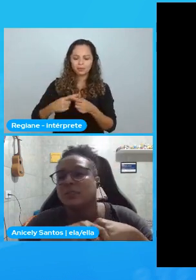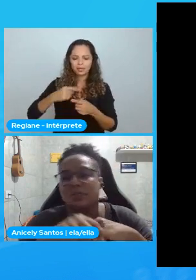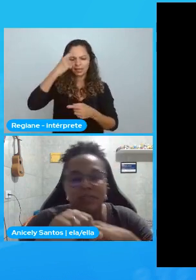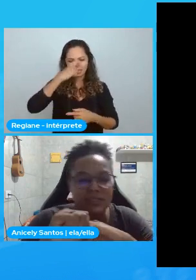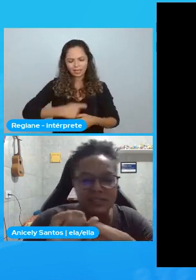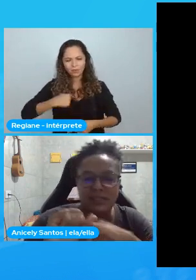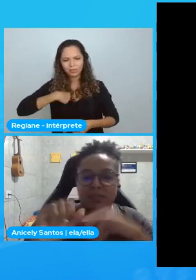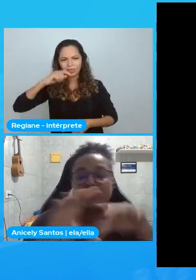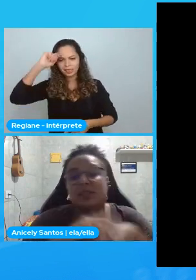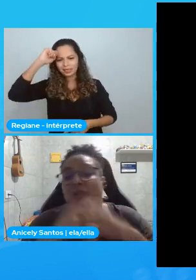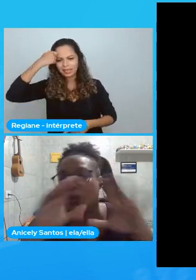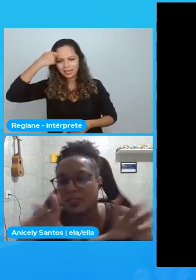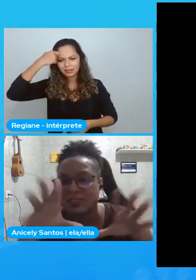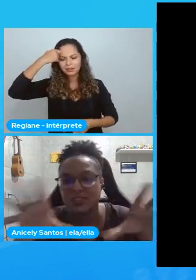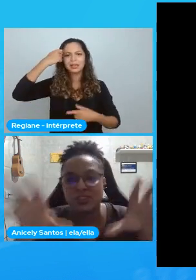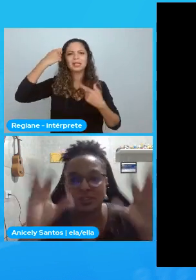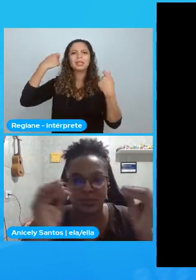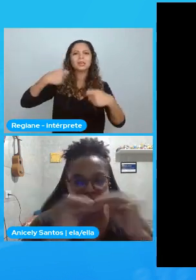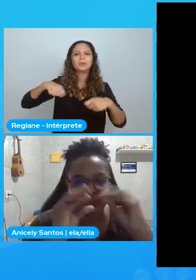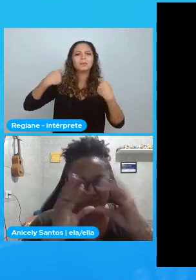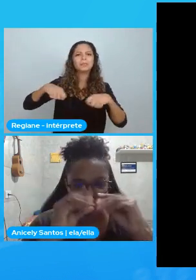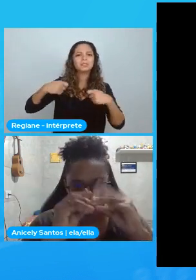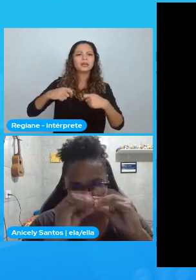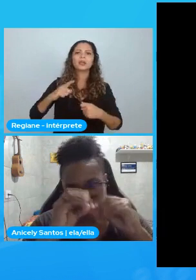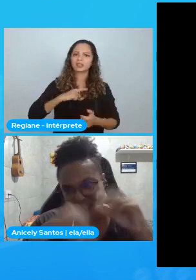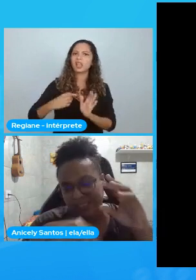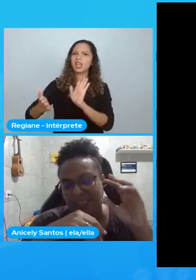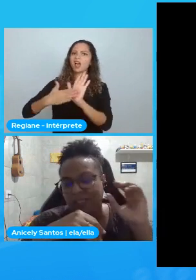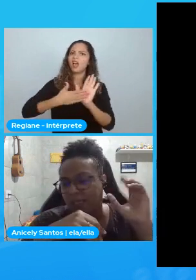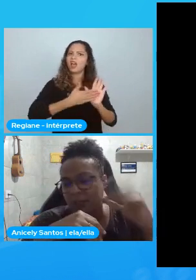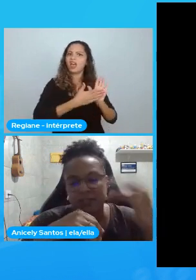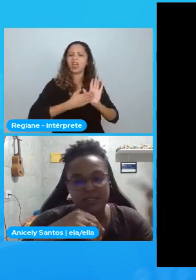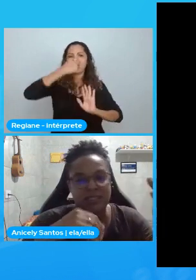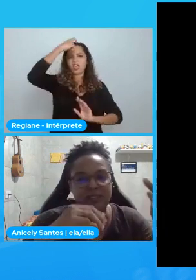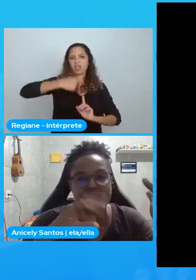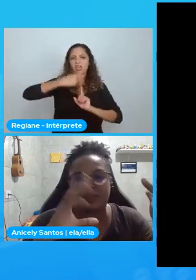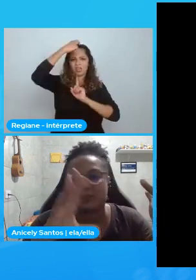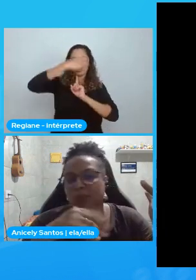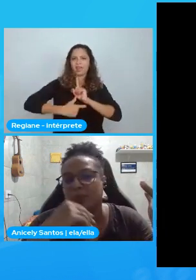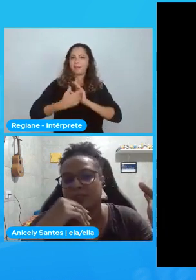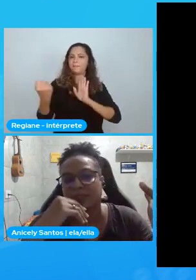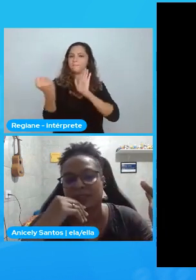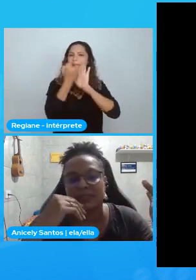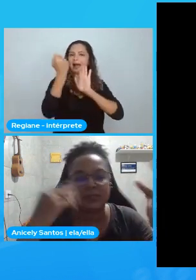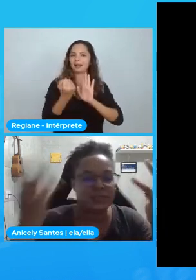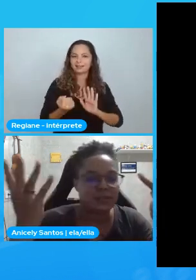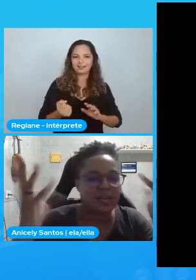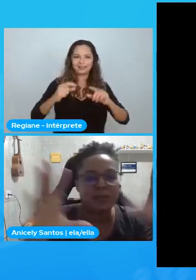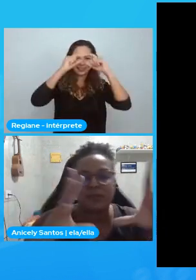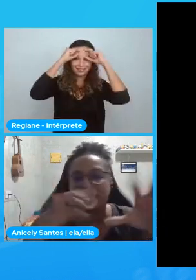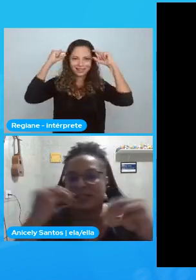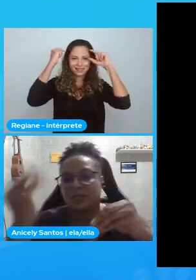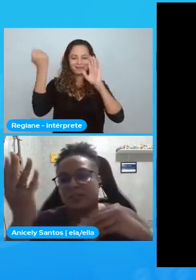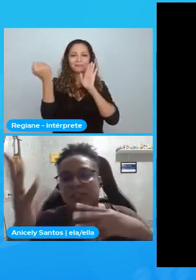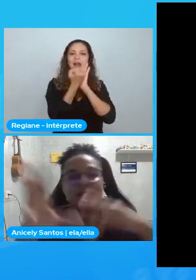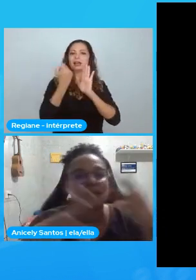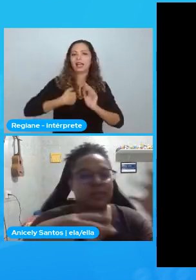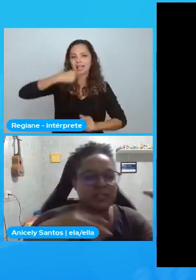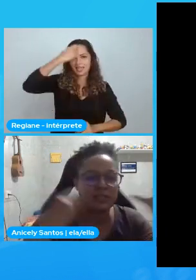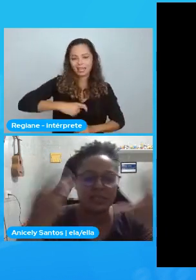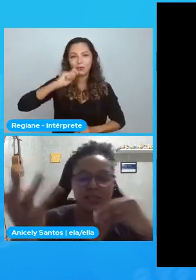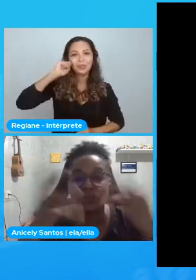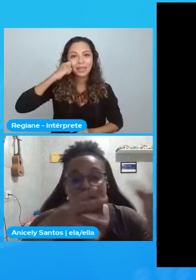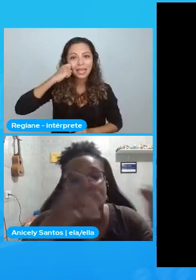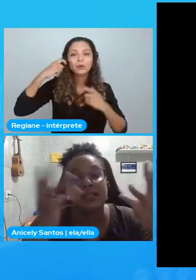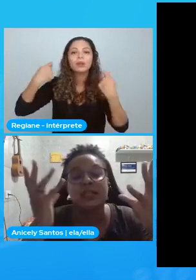Você tem que ser uma pessoa. tem que saber. Cobranças somadas com estereótipo ali. É. Porque você é negro. Você tem que ser uma pessoa. Que tem que saber sambar. Porque você é negro. Você tem que